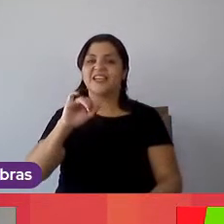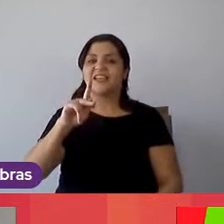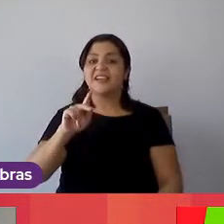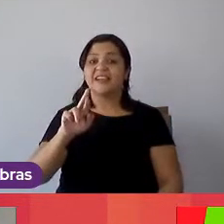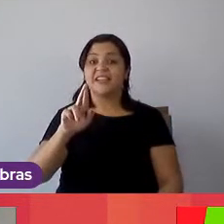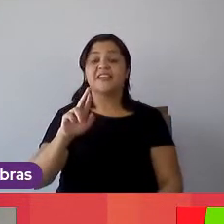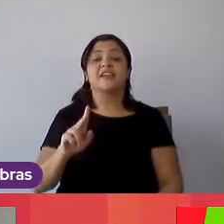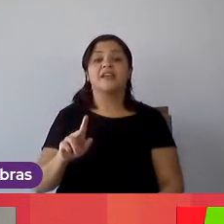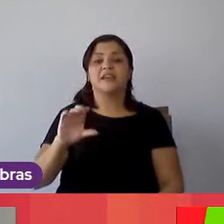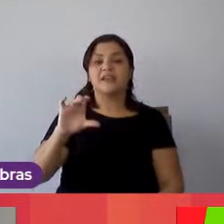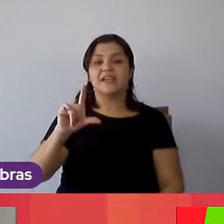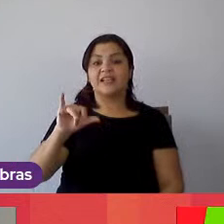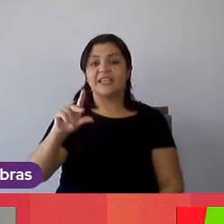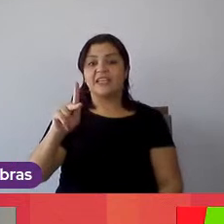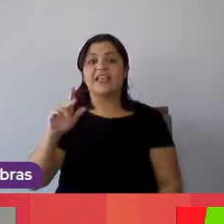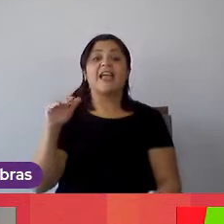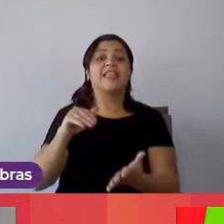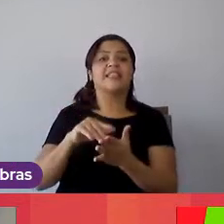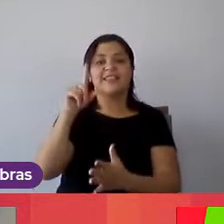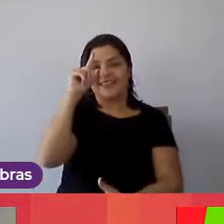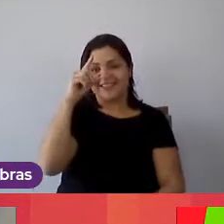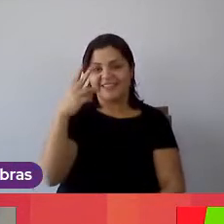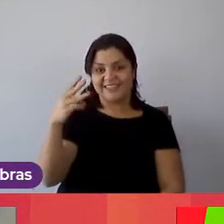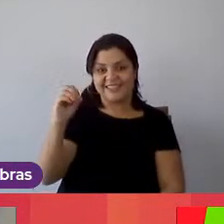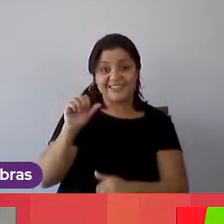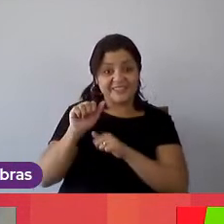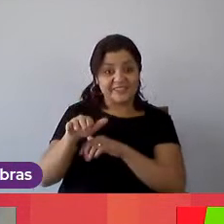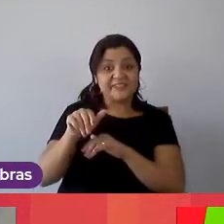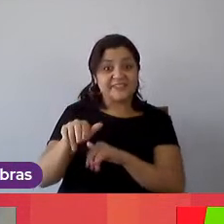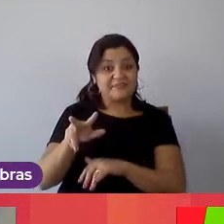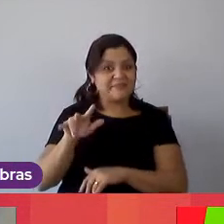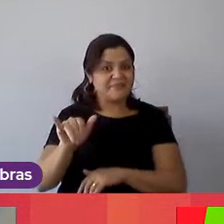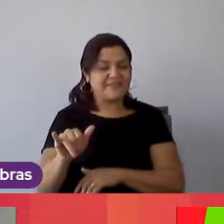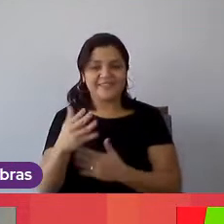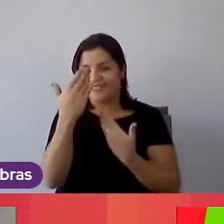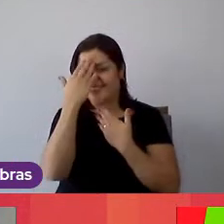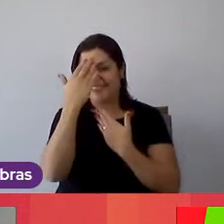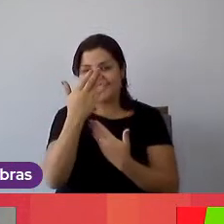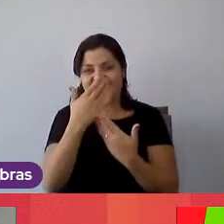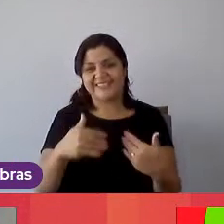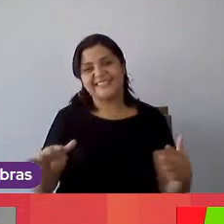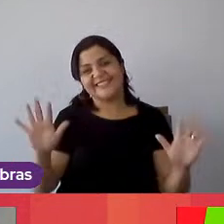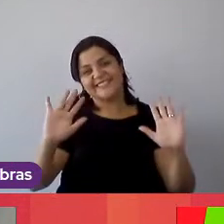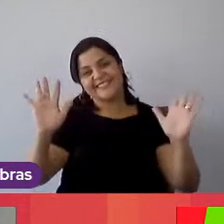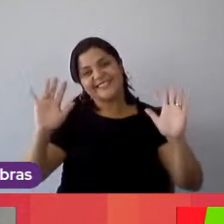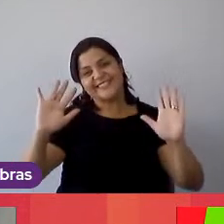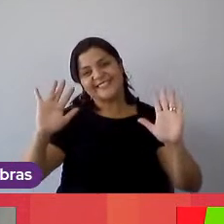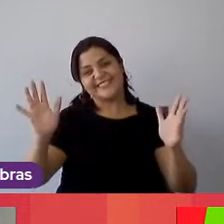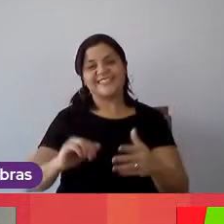setembro bom gente por enquanto é isso obrigada e tchau tchau